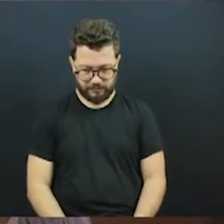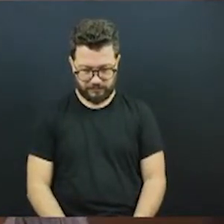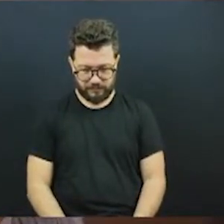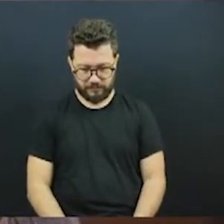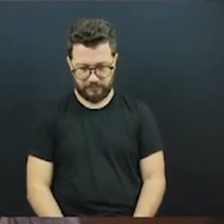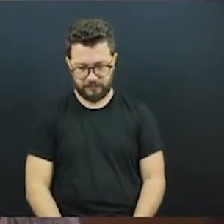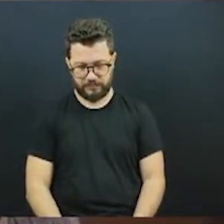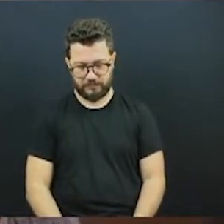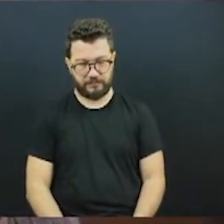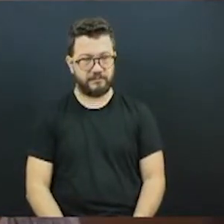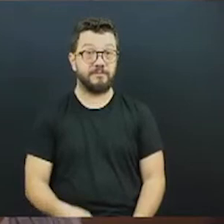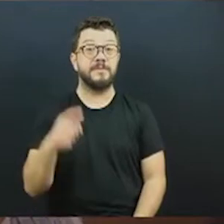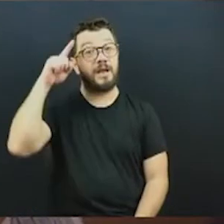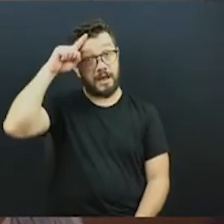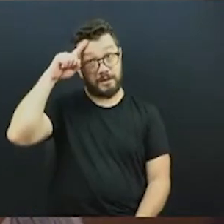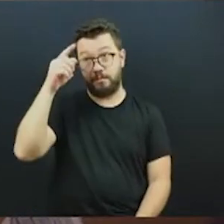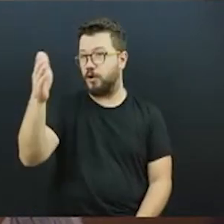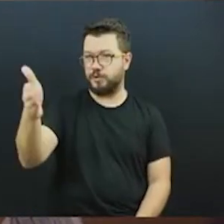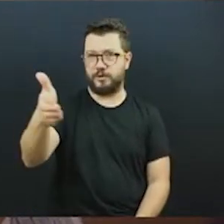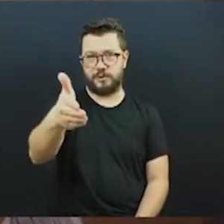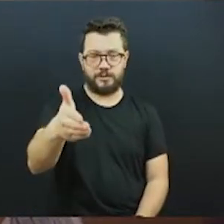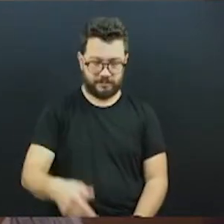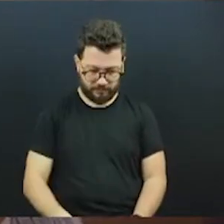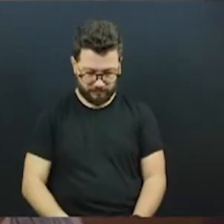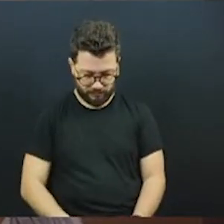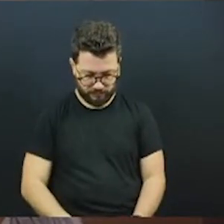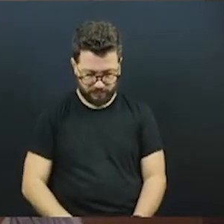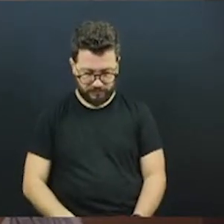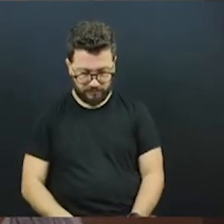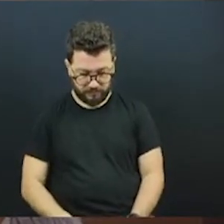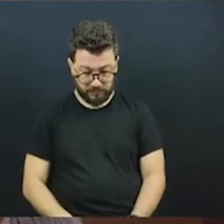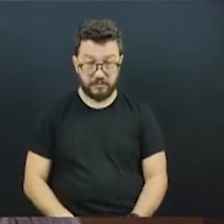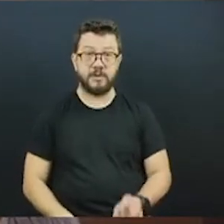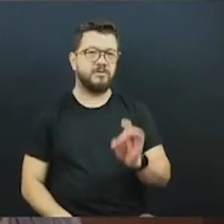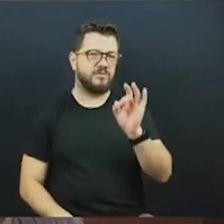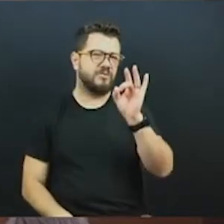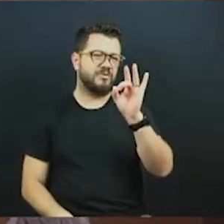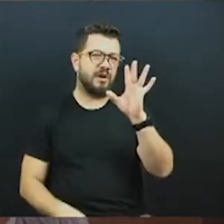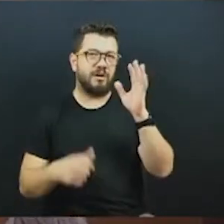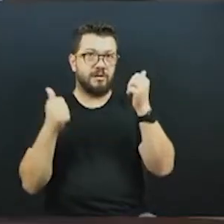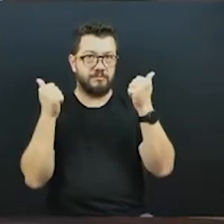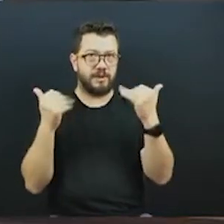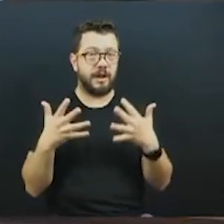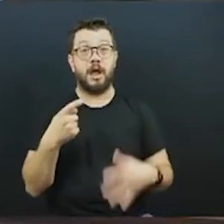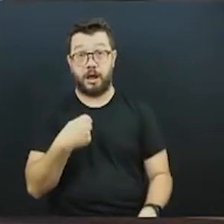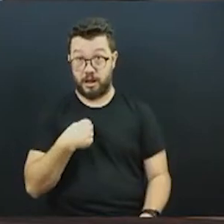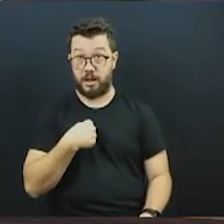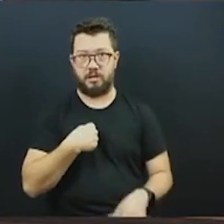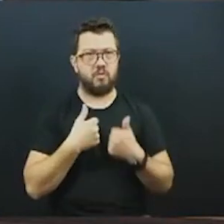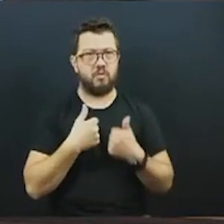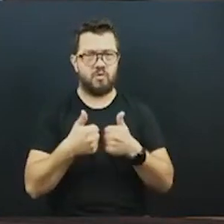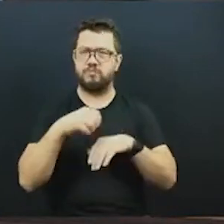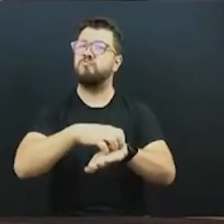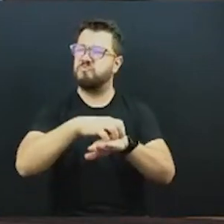Doi, é de voz, por favor. É de voz. Só apontando aqui brevemente, eu já andei muito de ônibus na